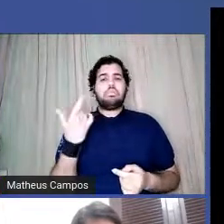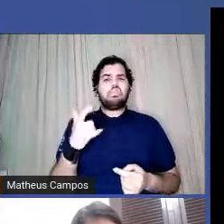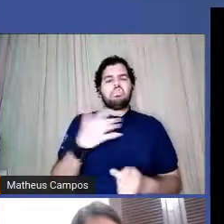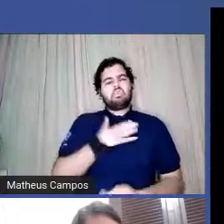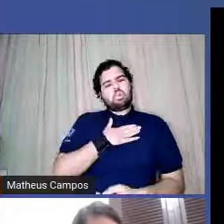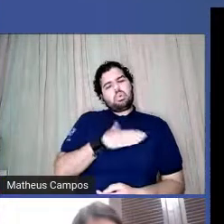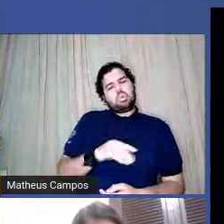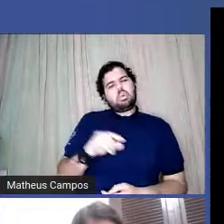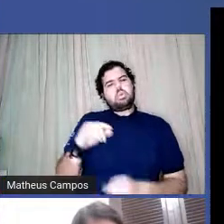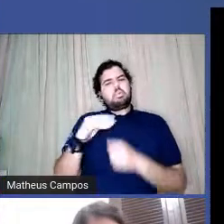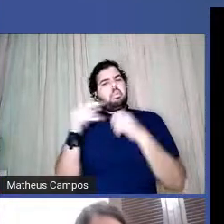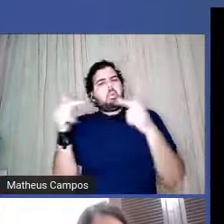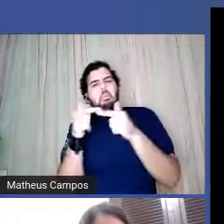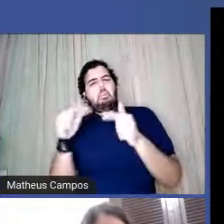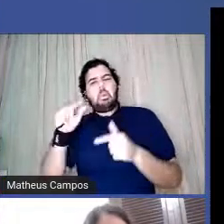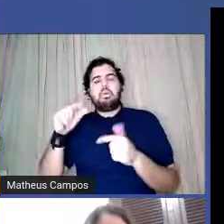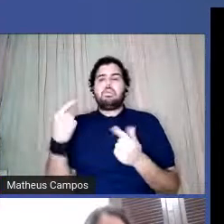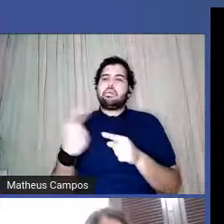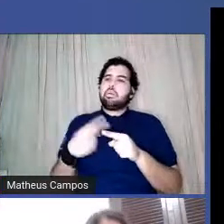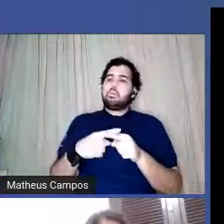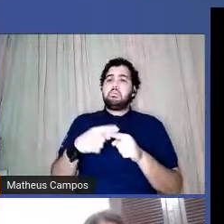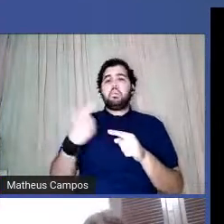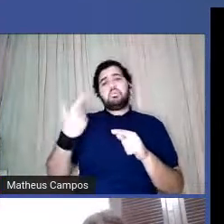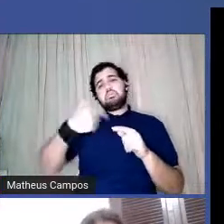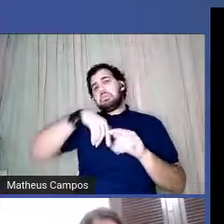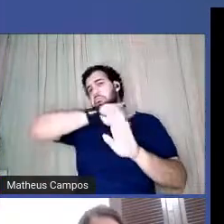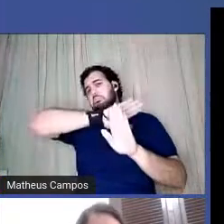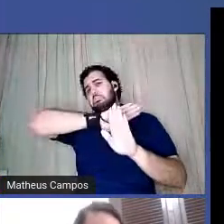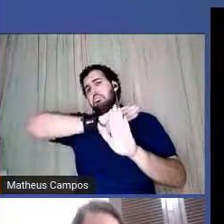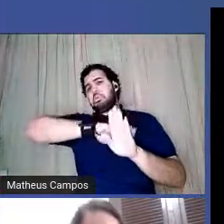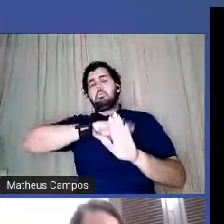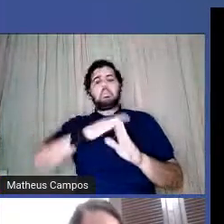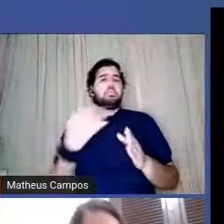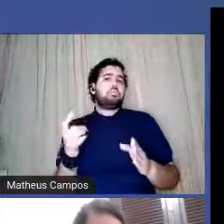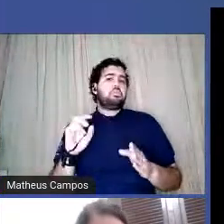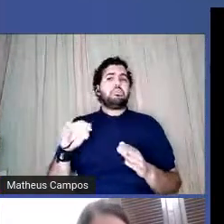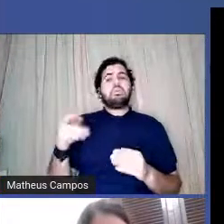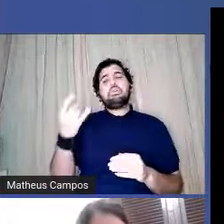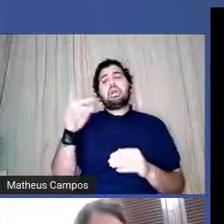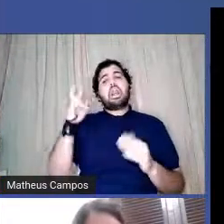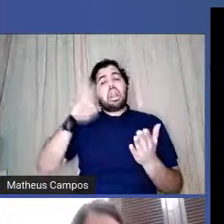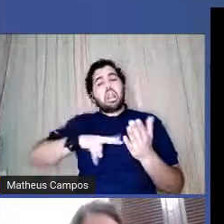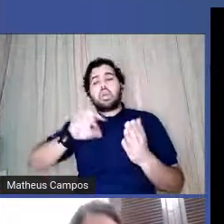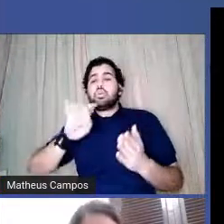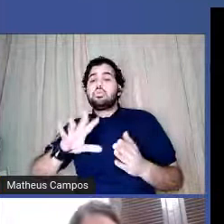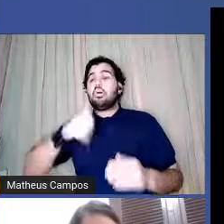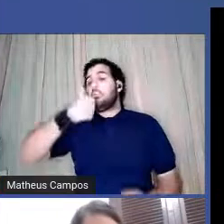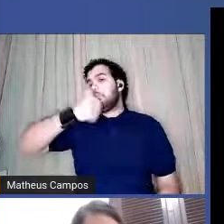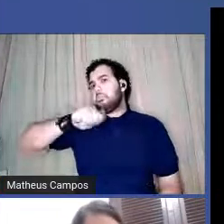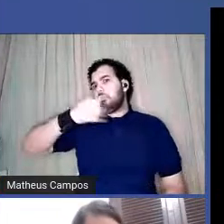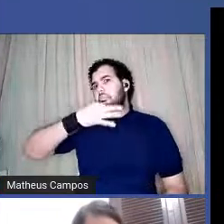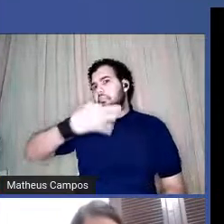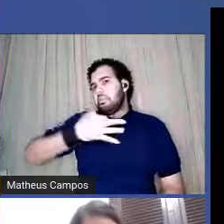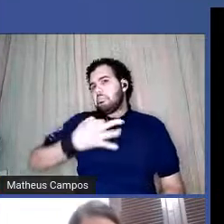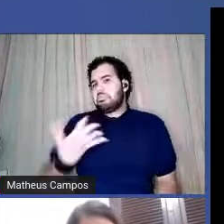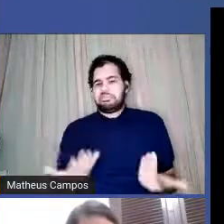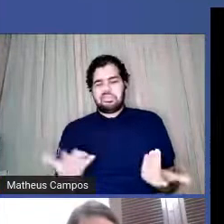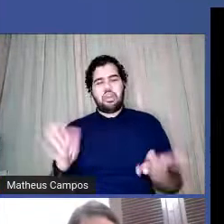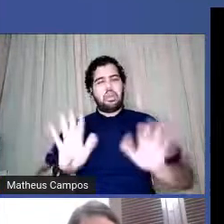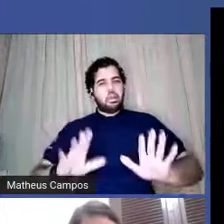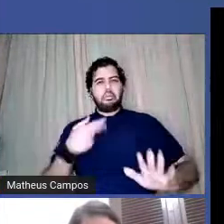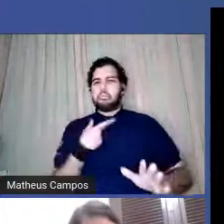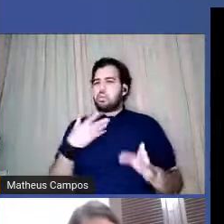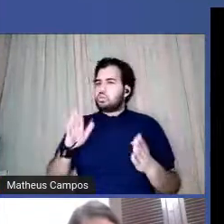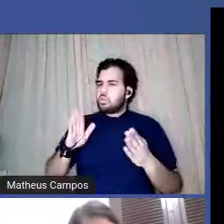assim, né, por questões ideológicas e tal, às vezes é bom ler, nem que seja para criticar, né, mas eu sou a que apoia ler